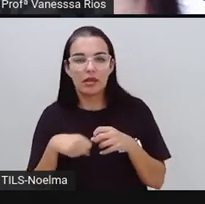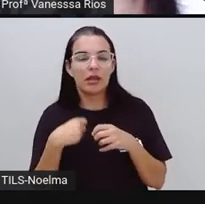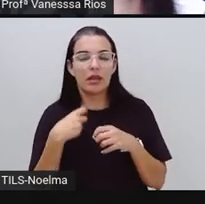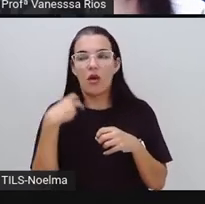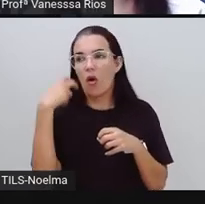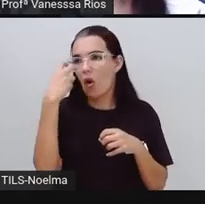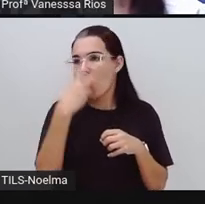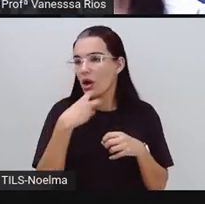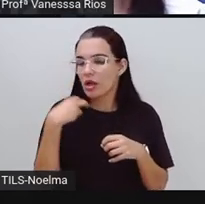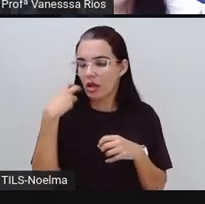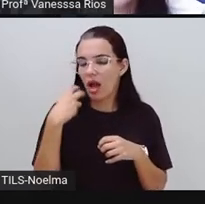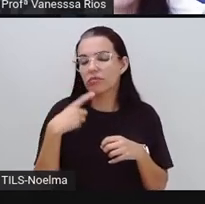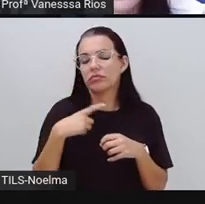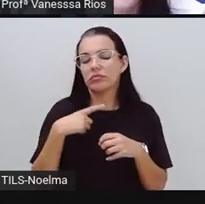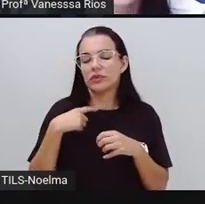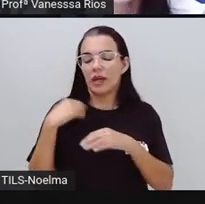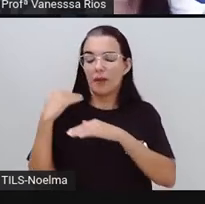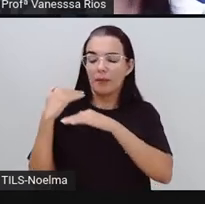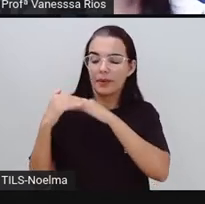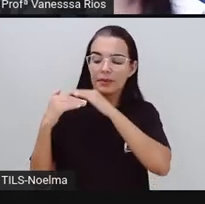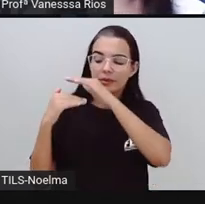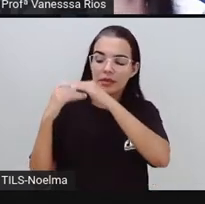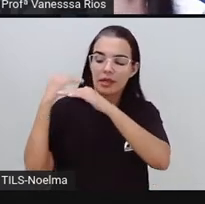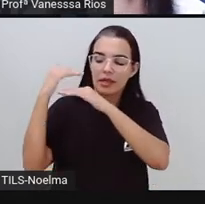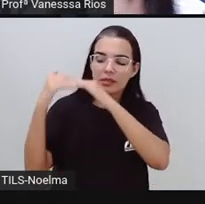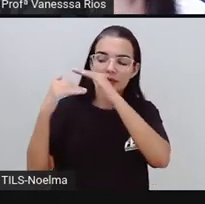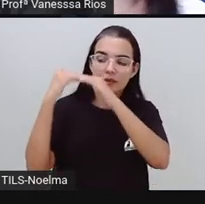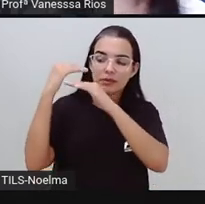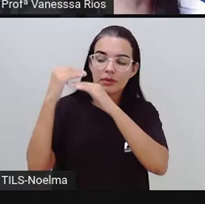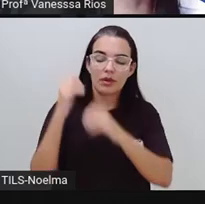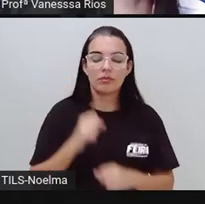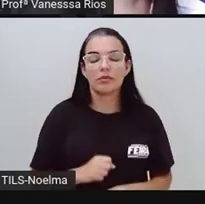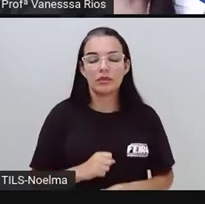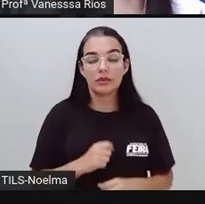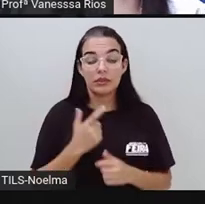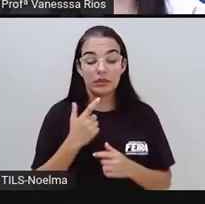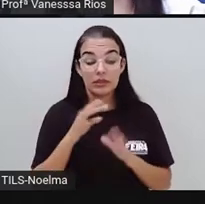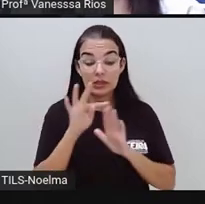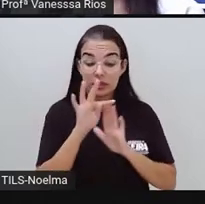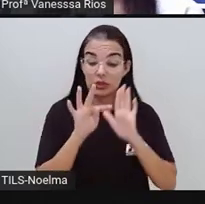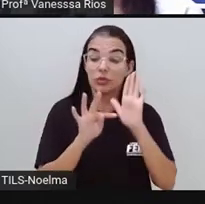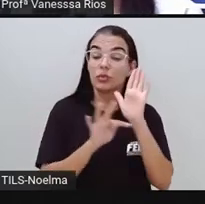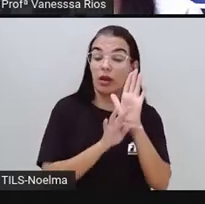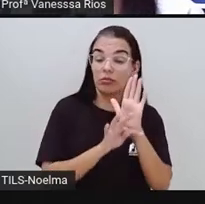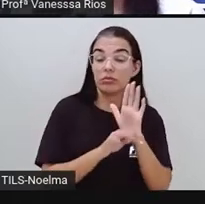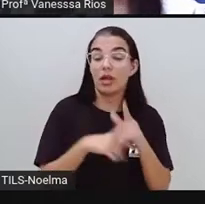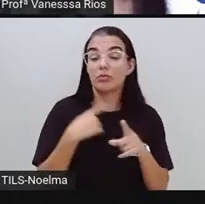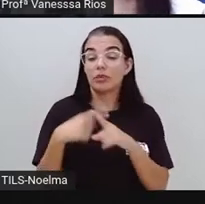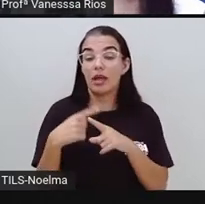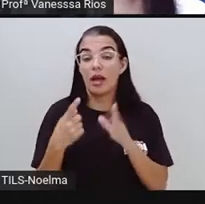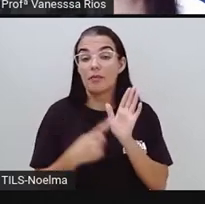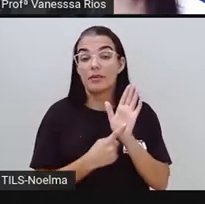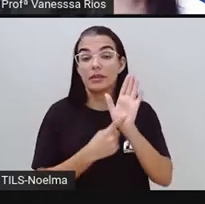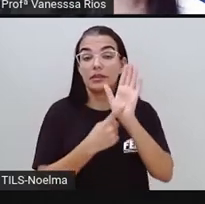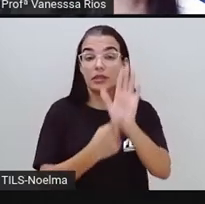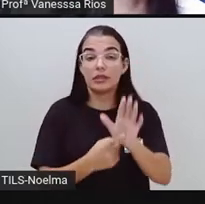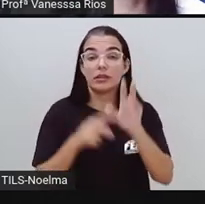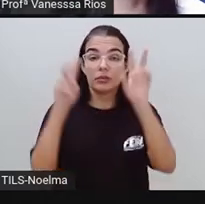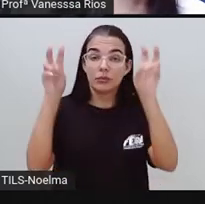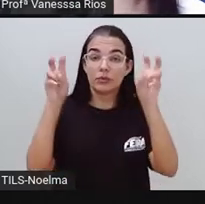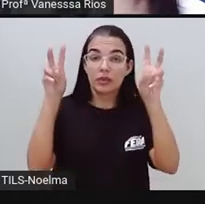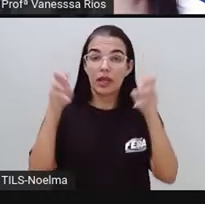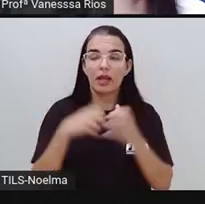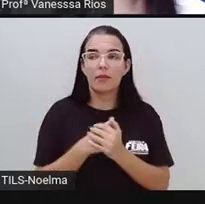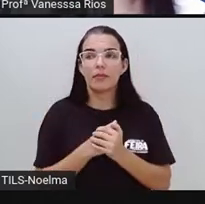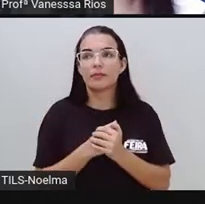processo de construção textual. Então existe uma introdução com a apresentação do tema, com